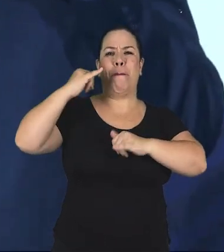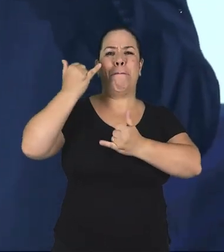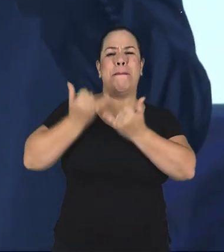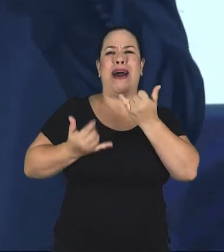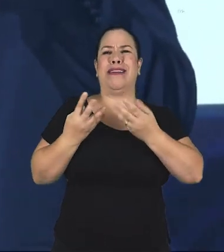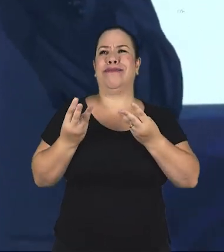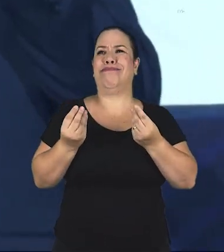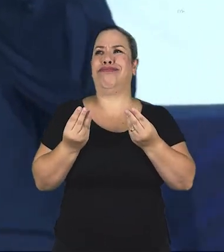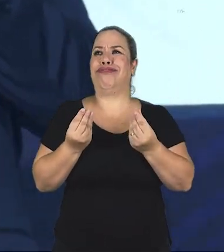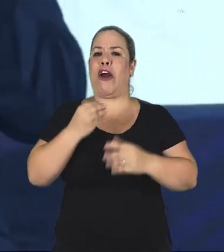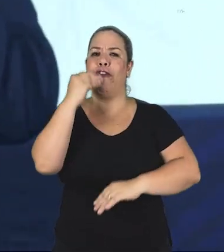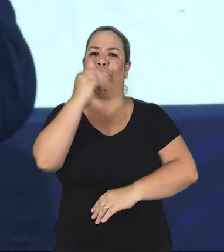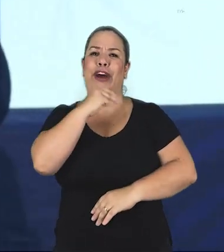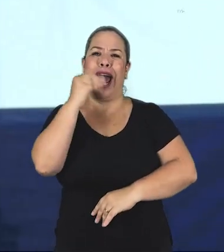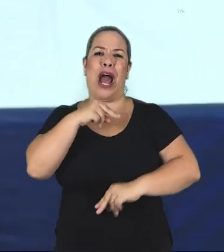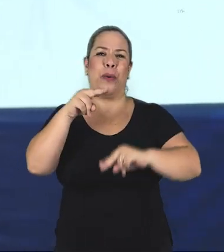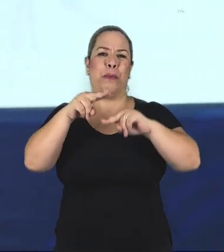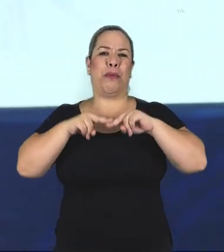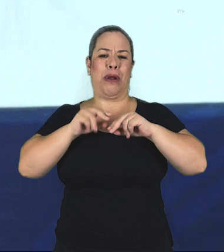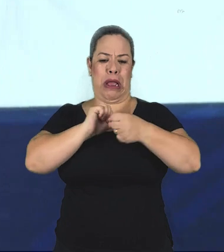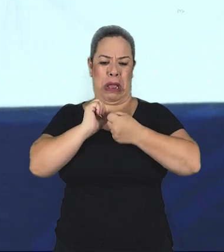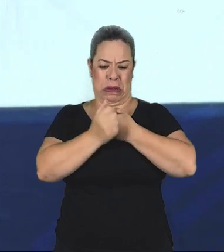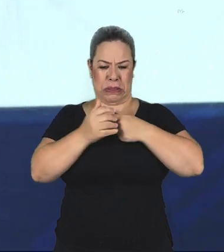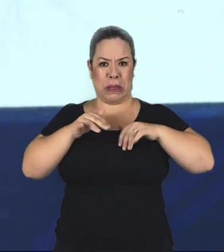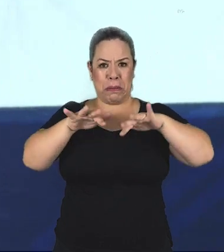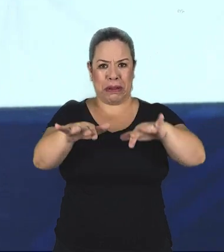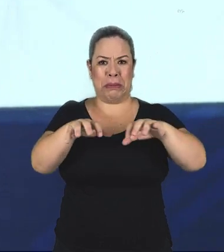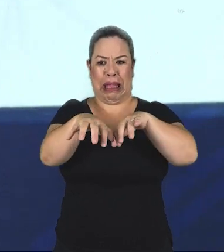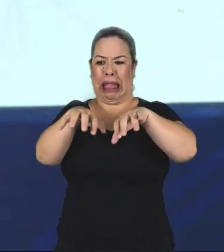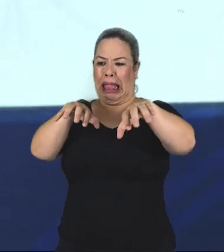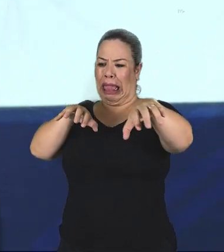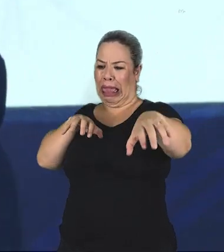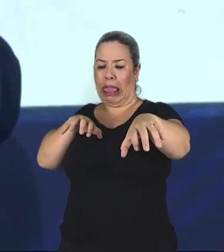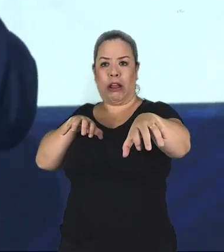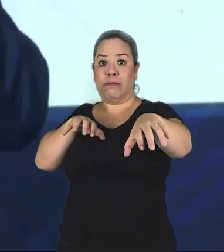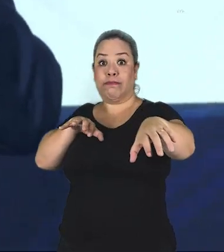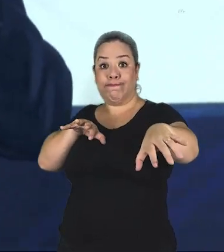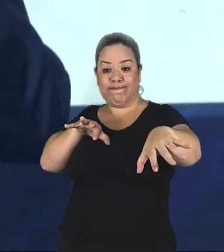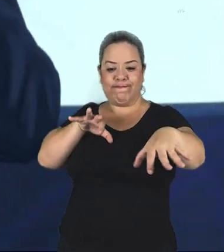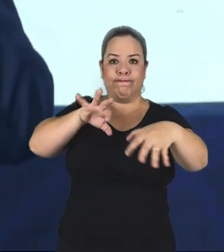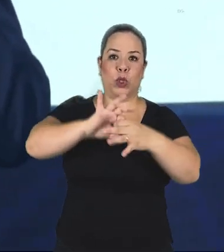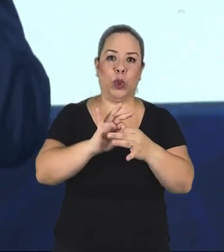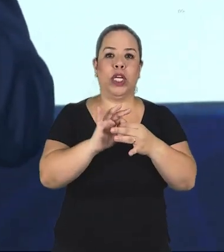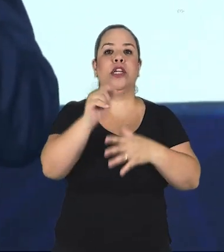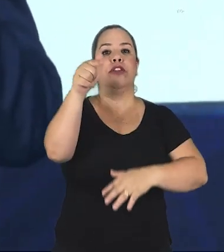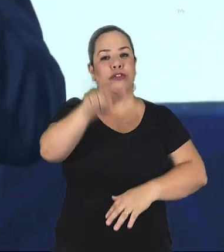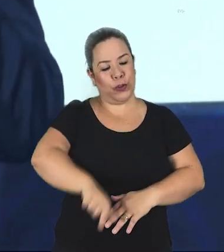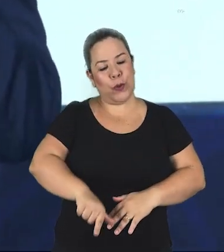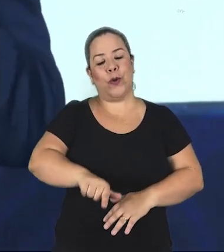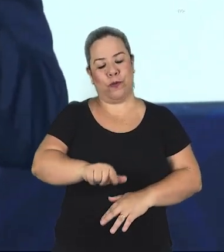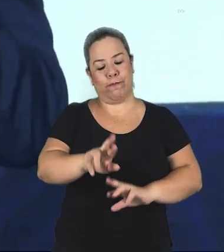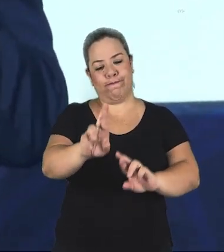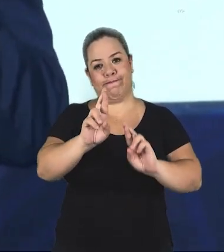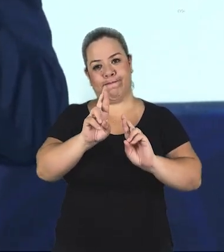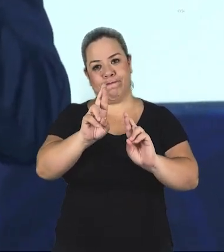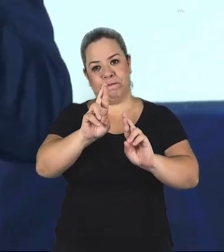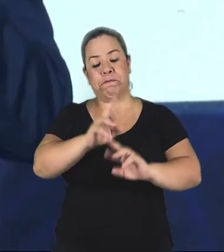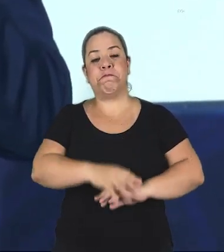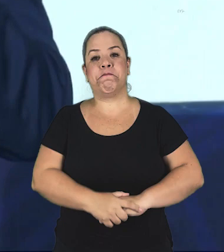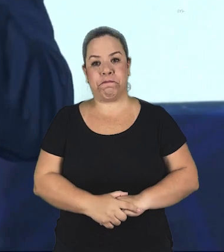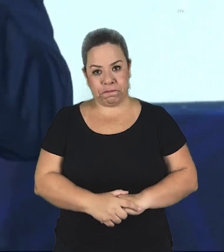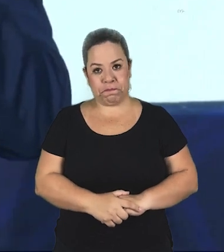enfraquecida, desse descolamento, essa desconexão que a pandemia acabou impondo a todos.